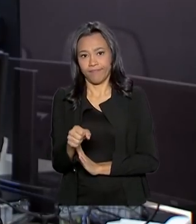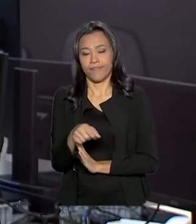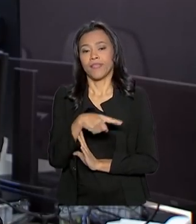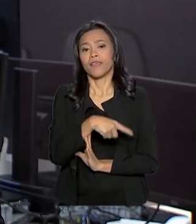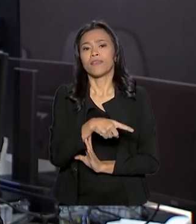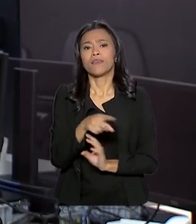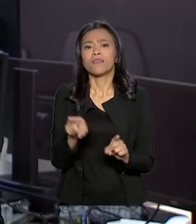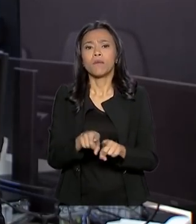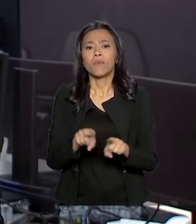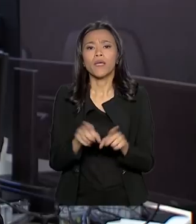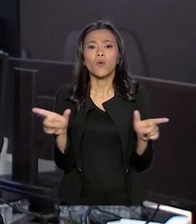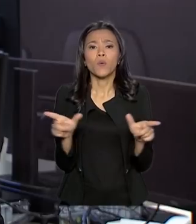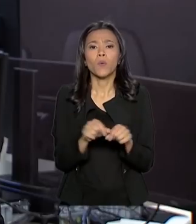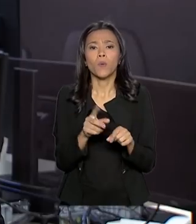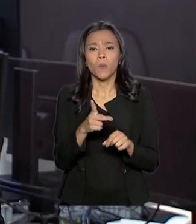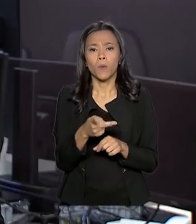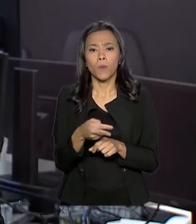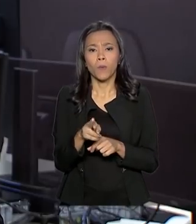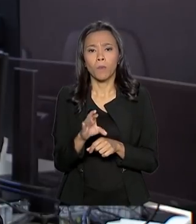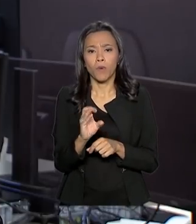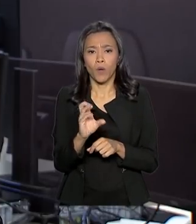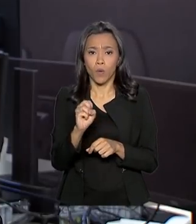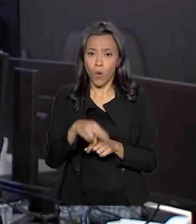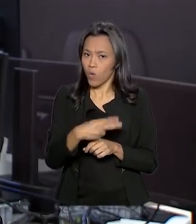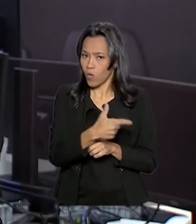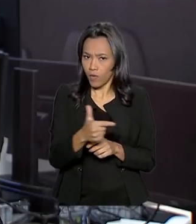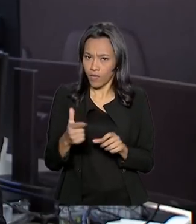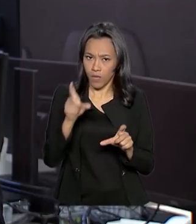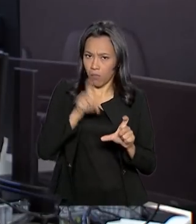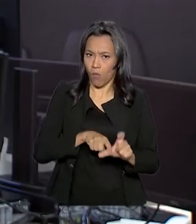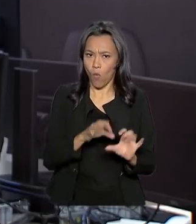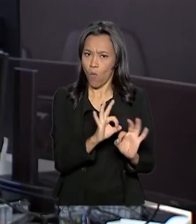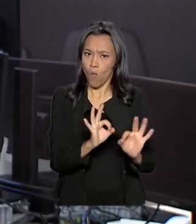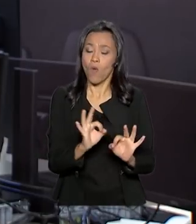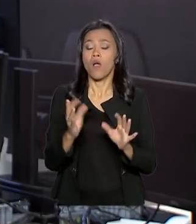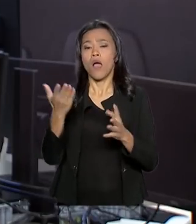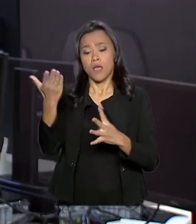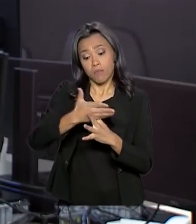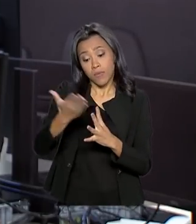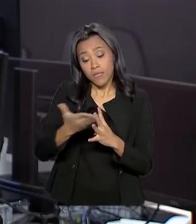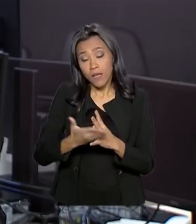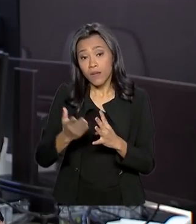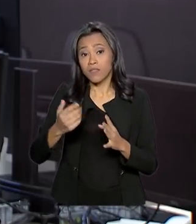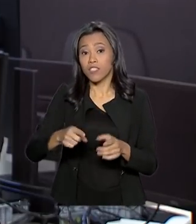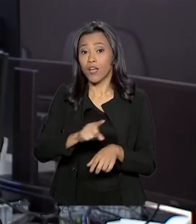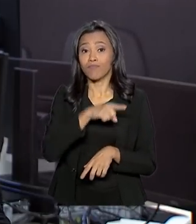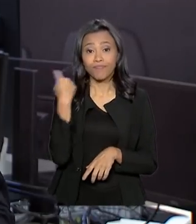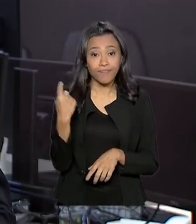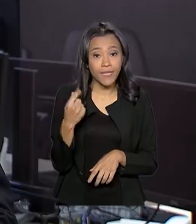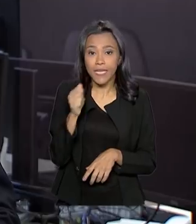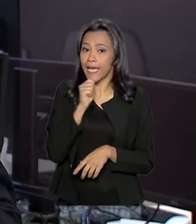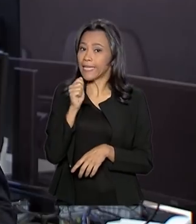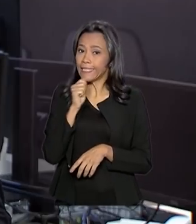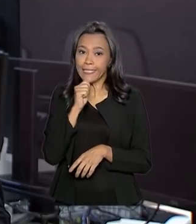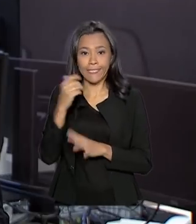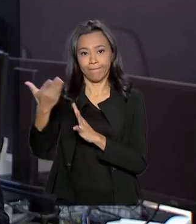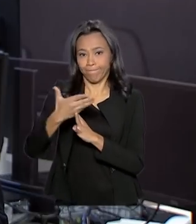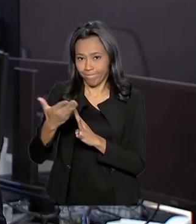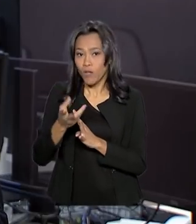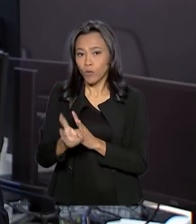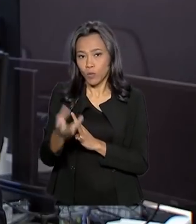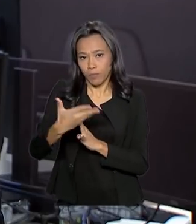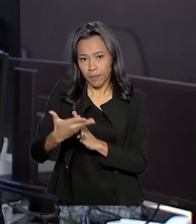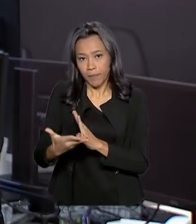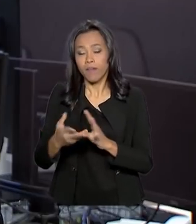proteção ao crédito. A negociação acontece da seguinte forma. As parcelas vencidas e as que ainda não venceram serão somadas.